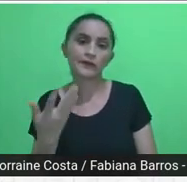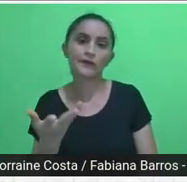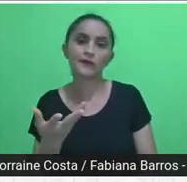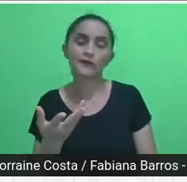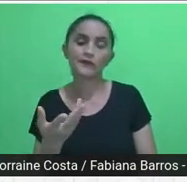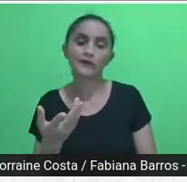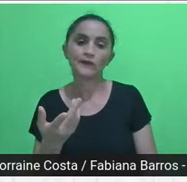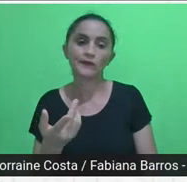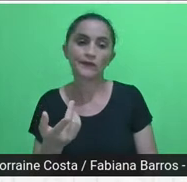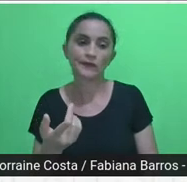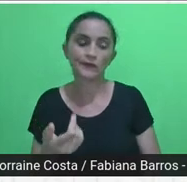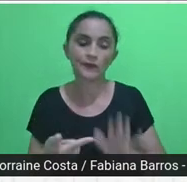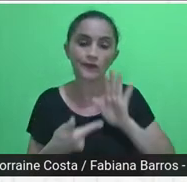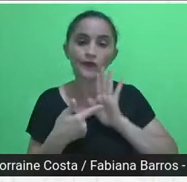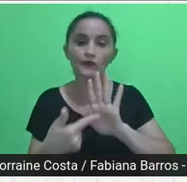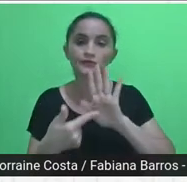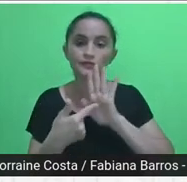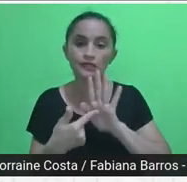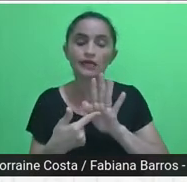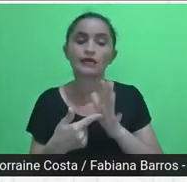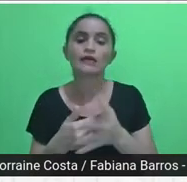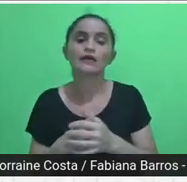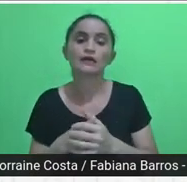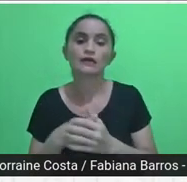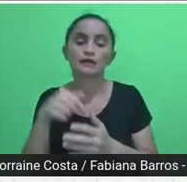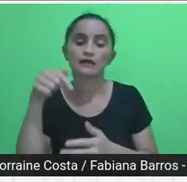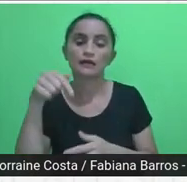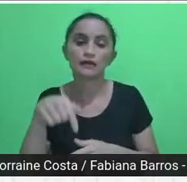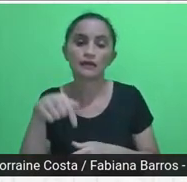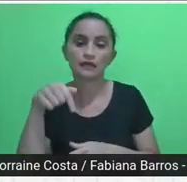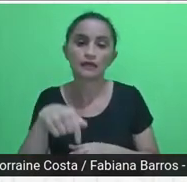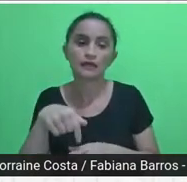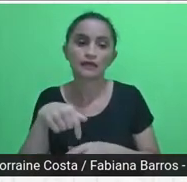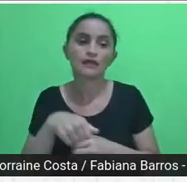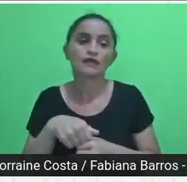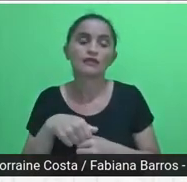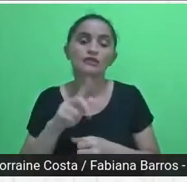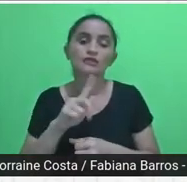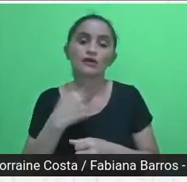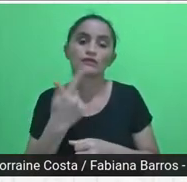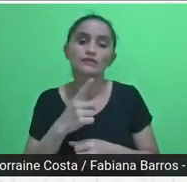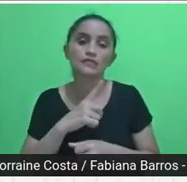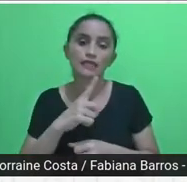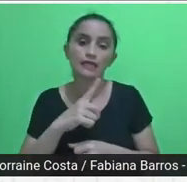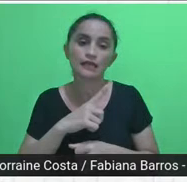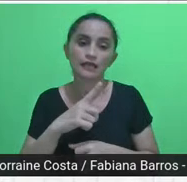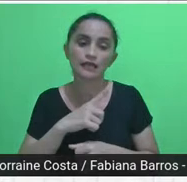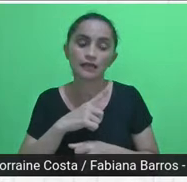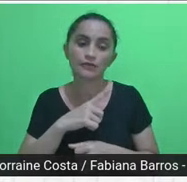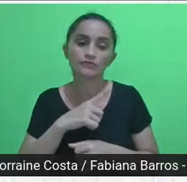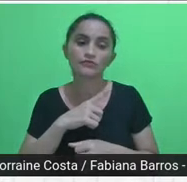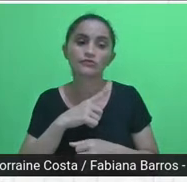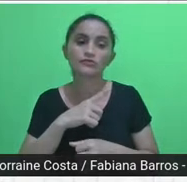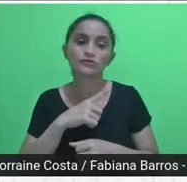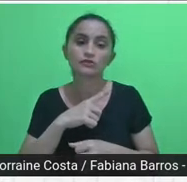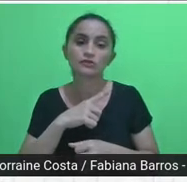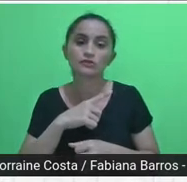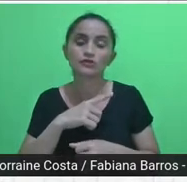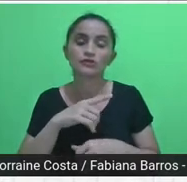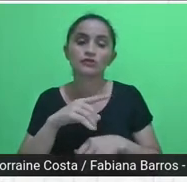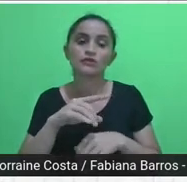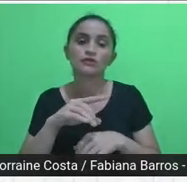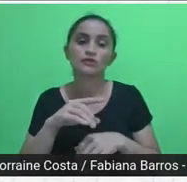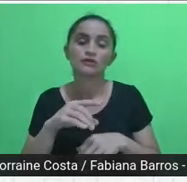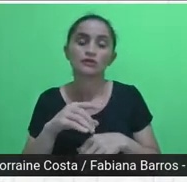Aqui, o que a gente tem de desdobramentos da Constituição e do